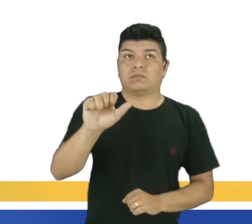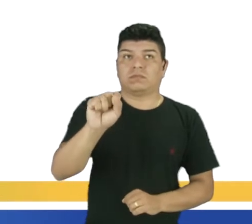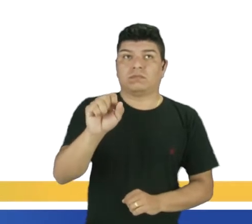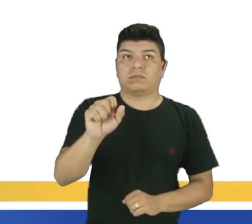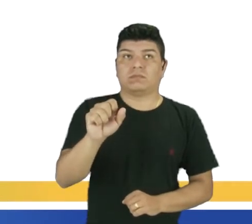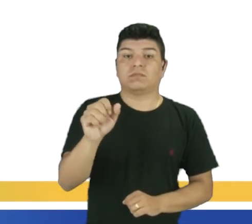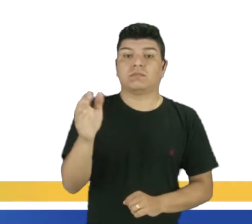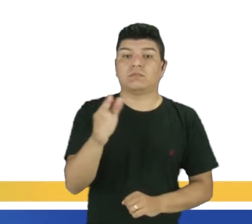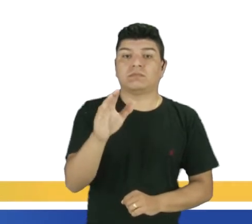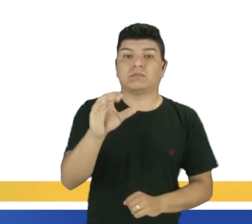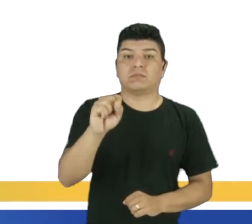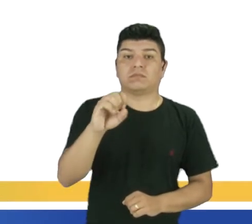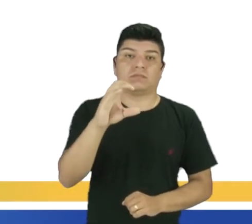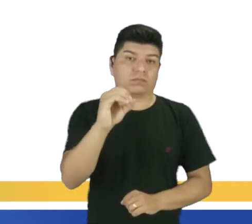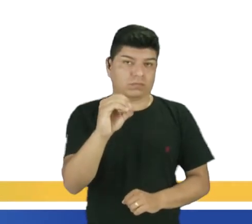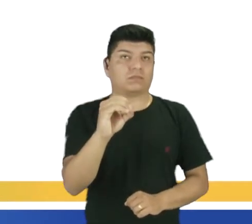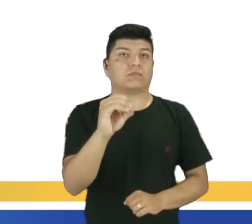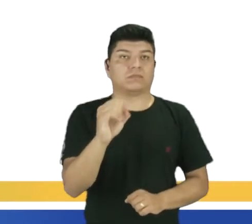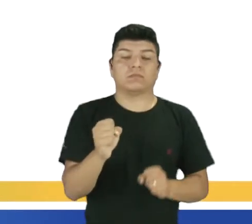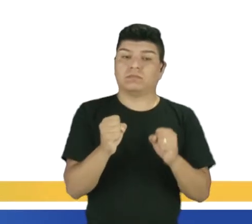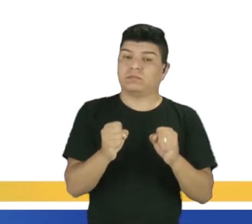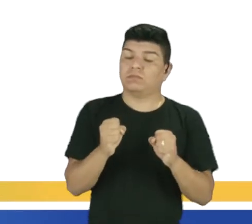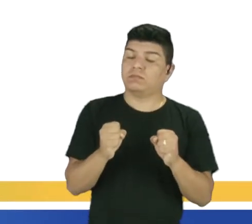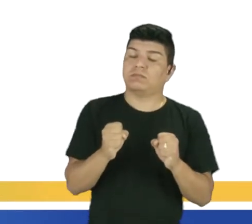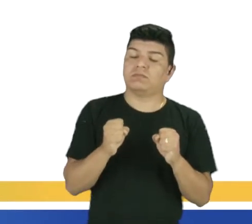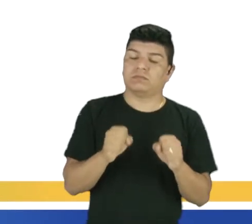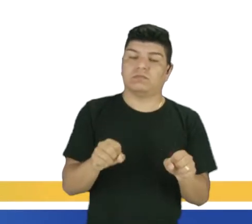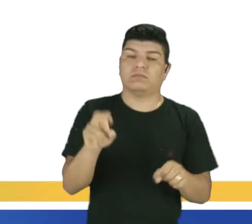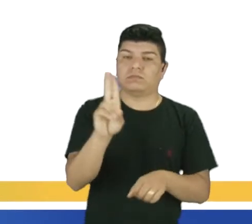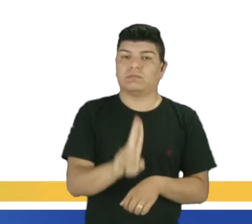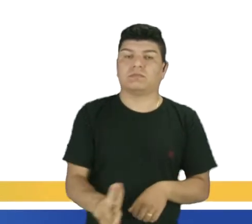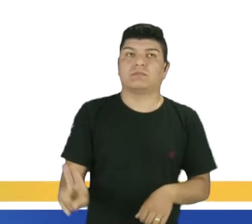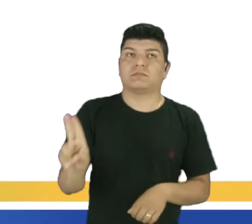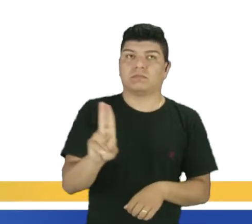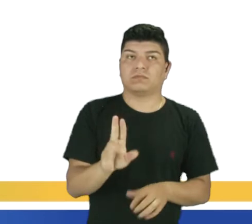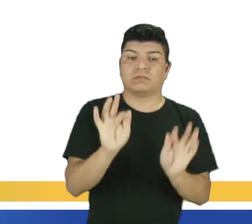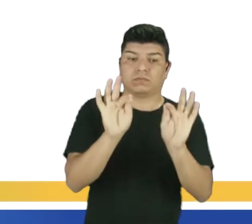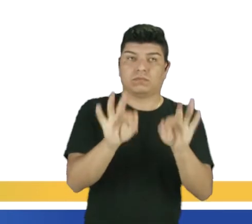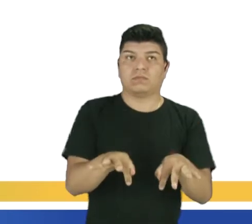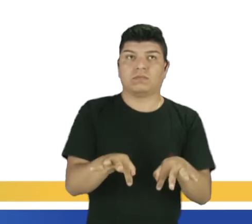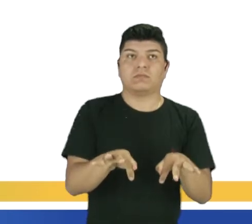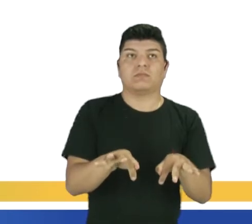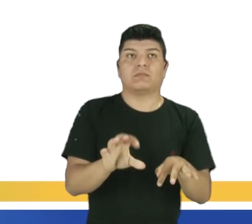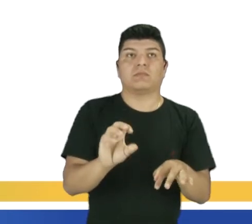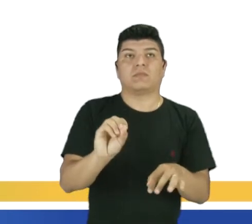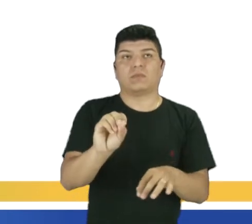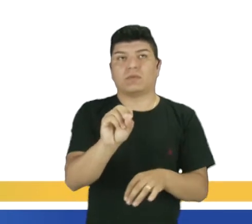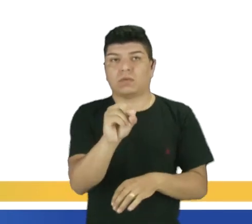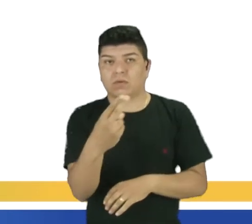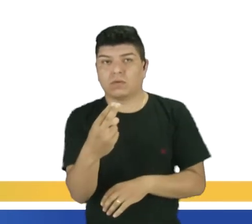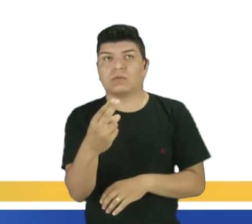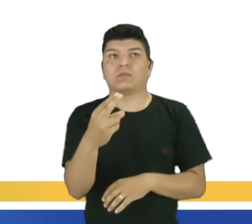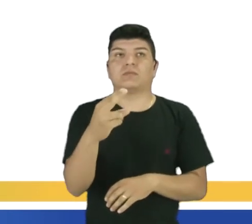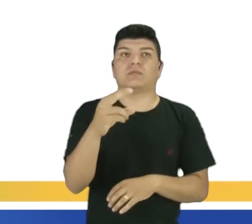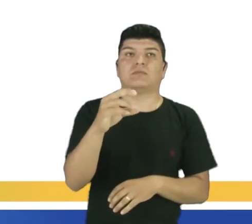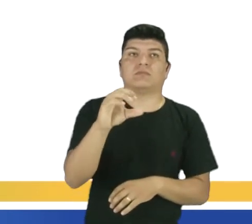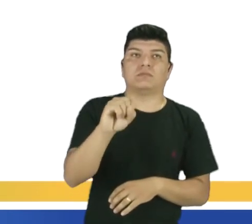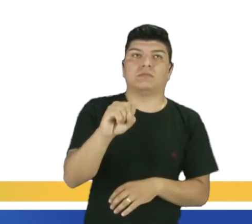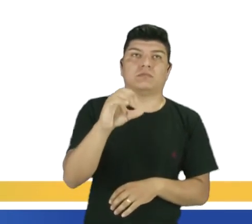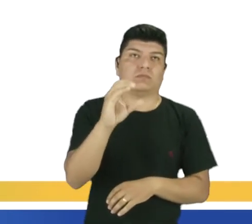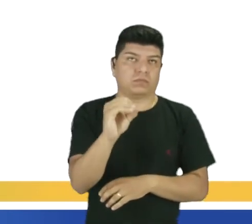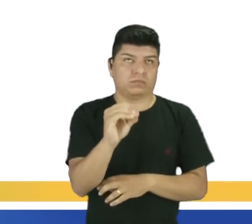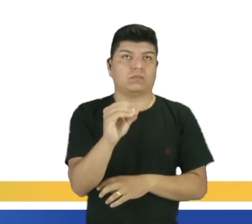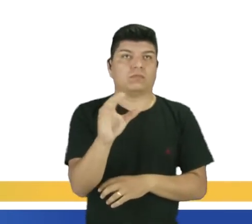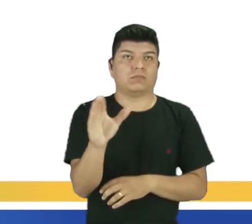as. As, sou é porque eu posso usar tanto as, as, lá no final, ou sou, as. Depende do sentido da frase.